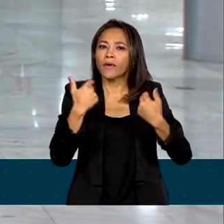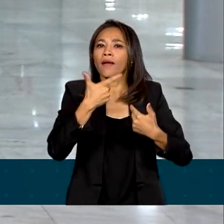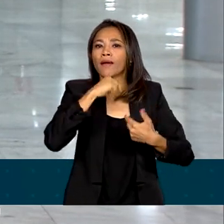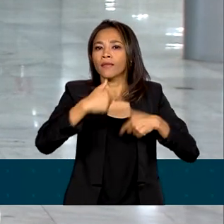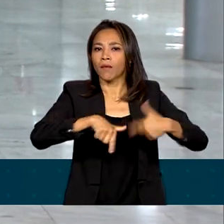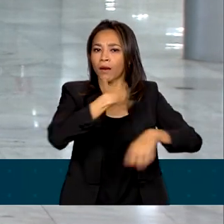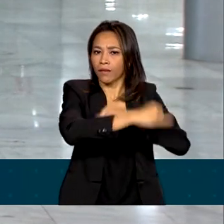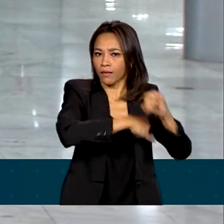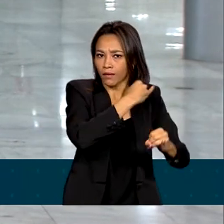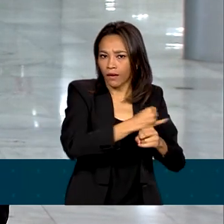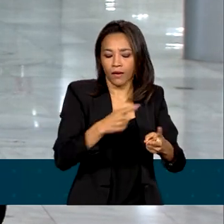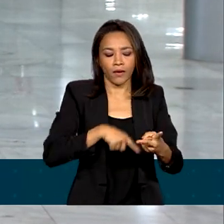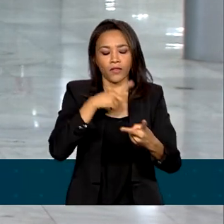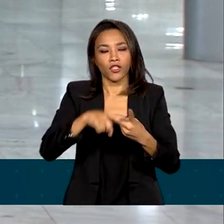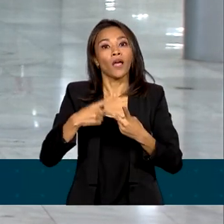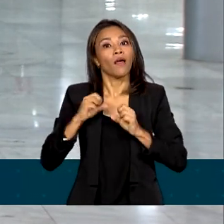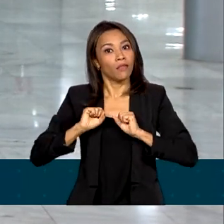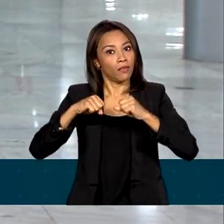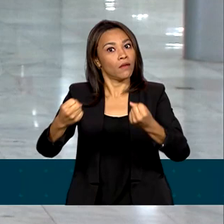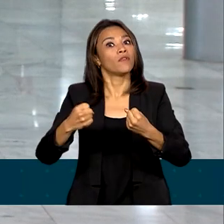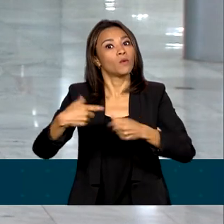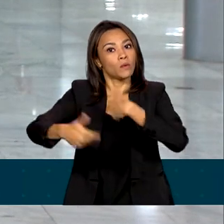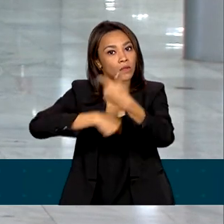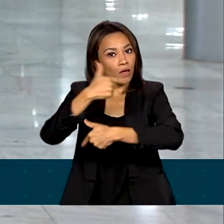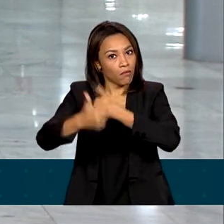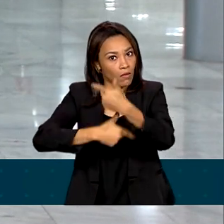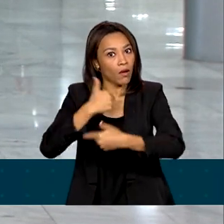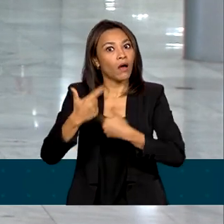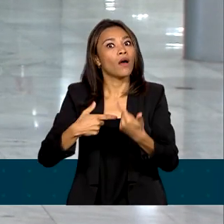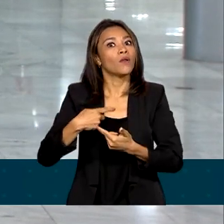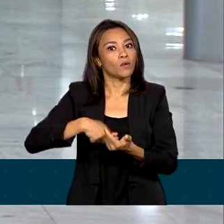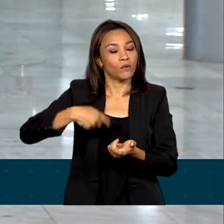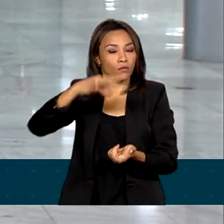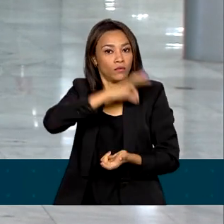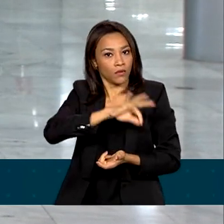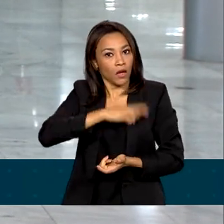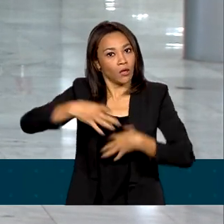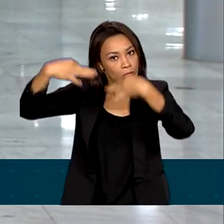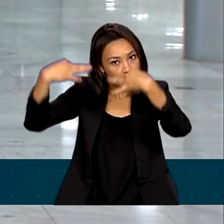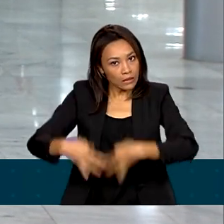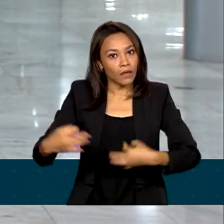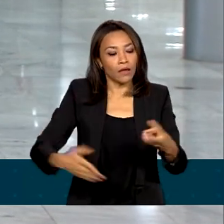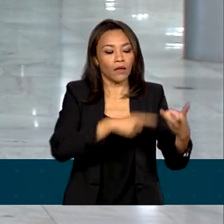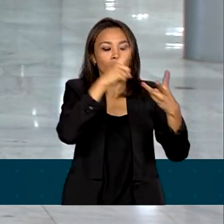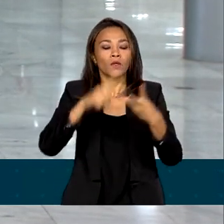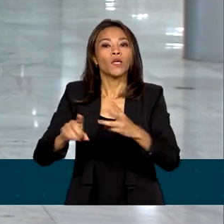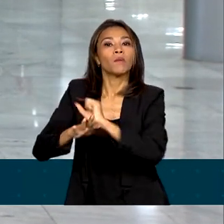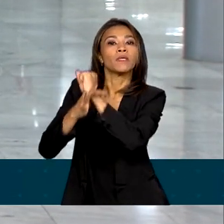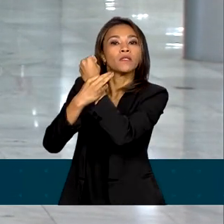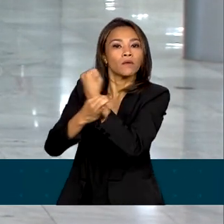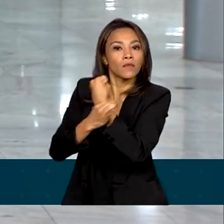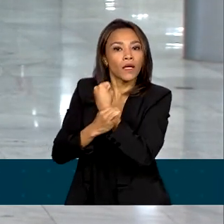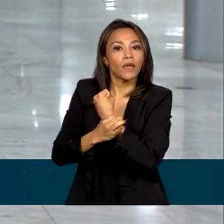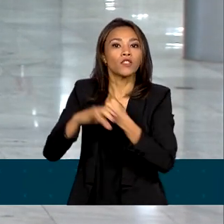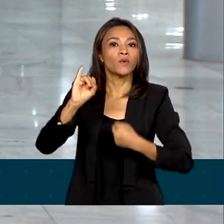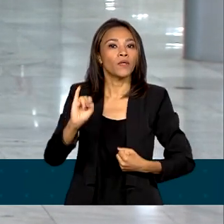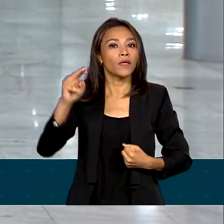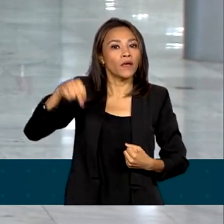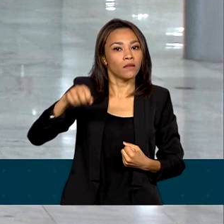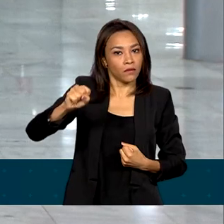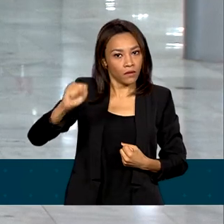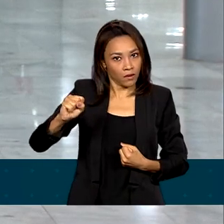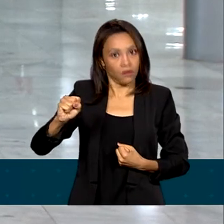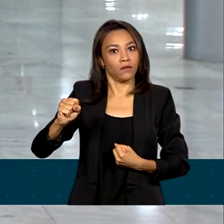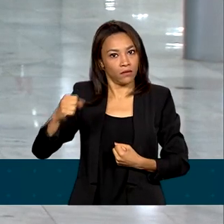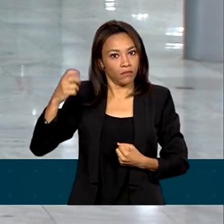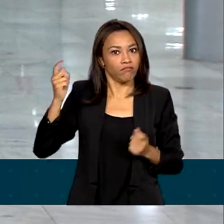defendeu o pagamento de um salário justo e a construção de um sistema de seguridade social sustentável. O presidente